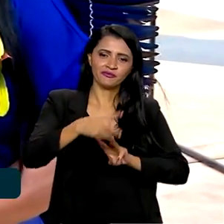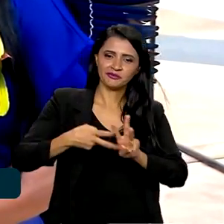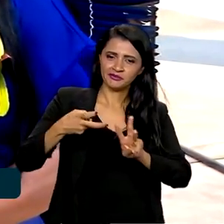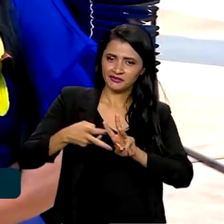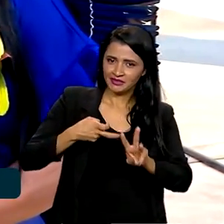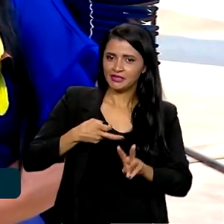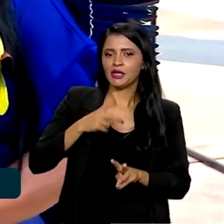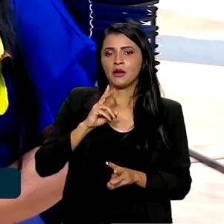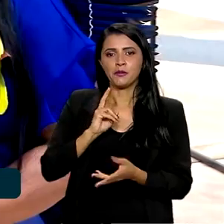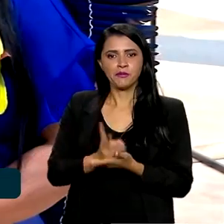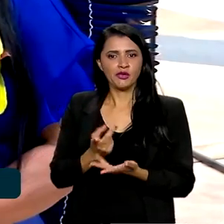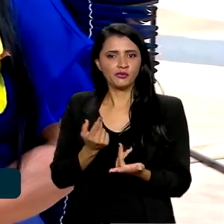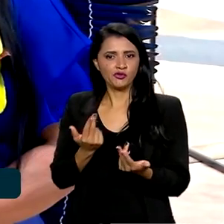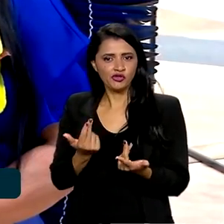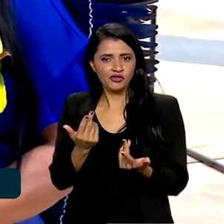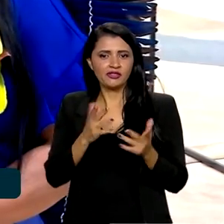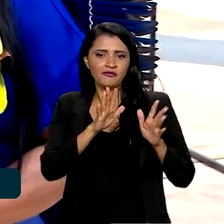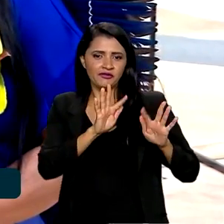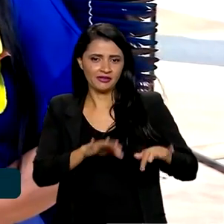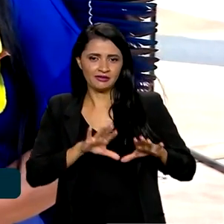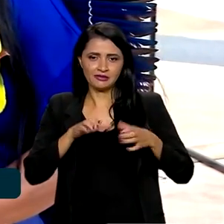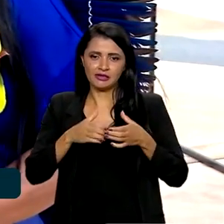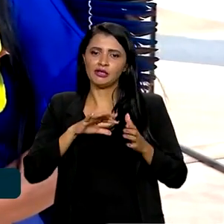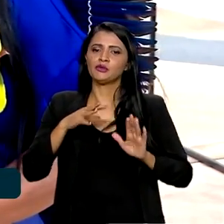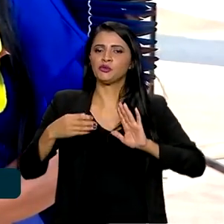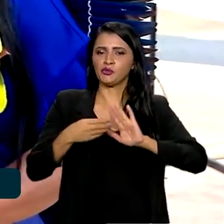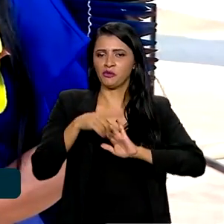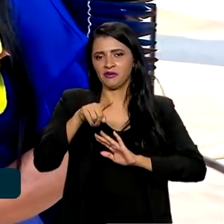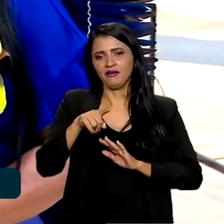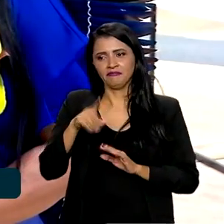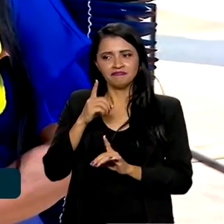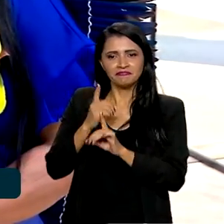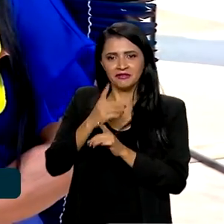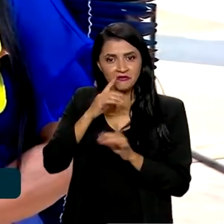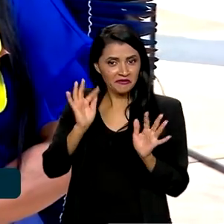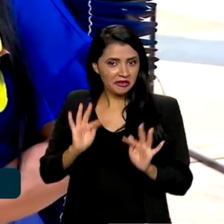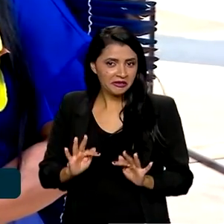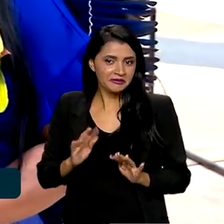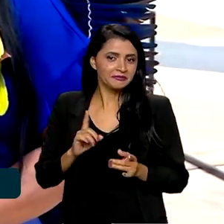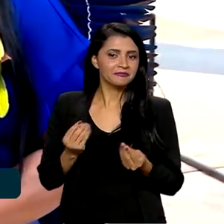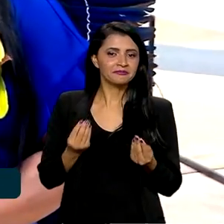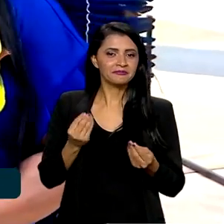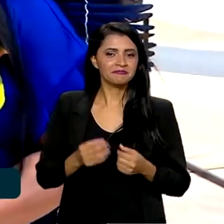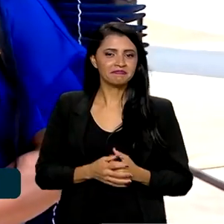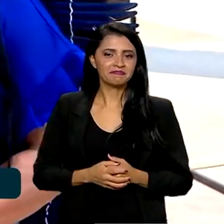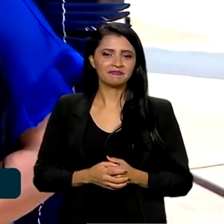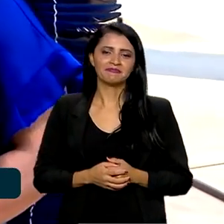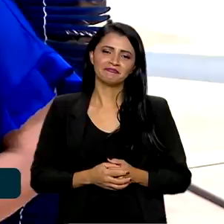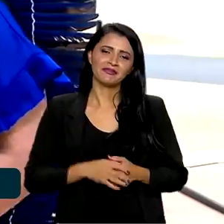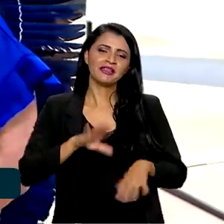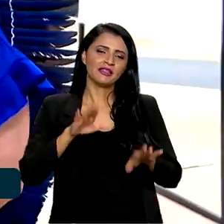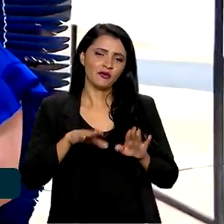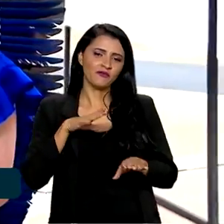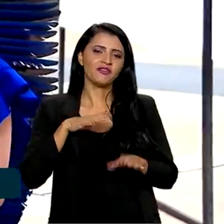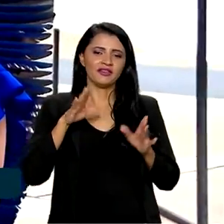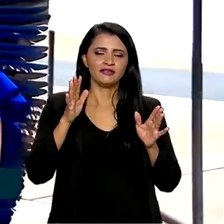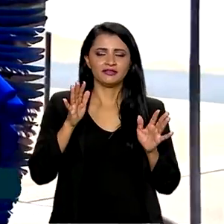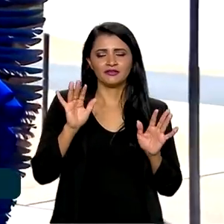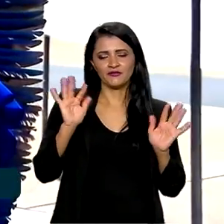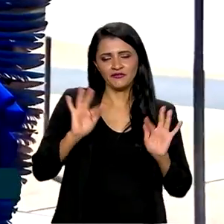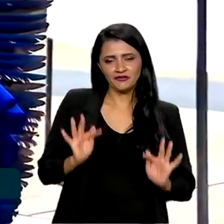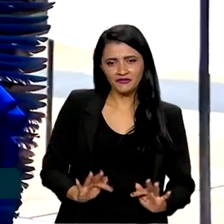O mesmo dia que a gente está encerrando essa cúpula, é uma feliz coincidência? Talvez seja uma feliz